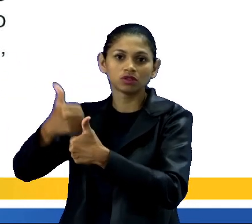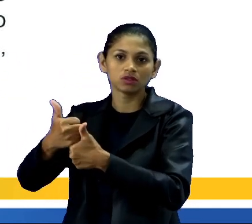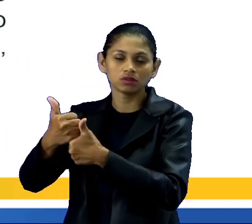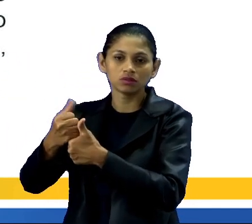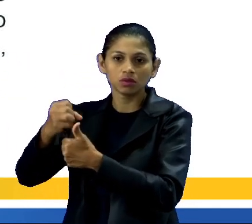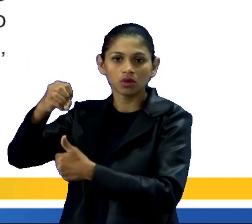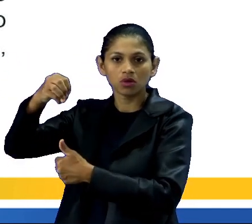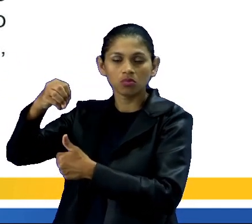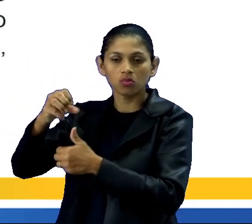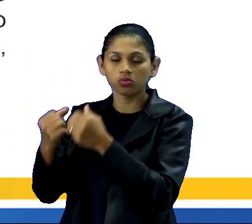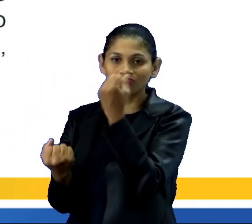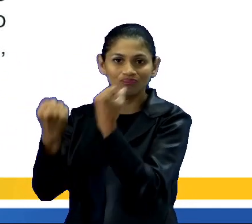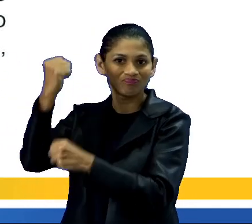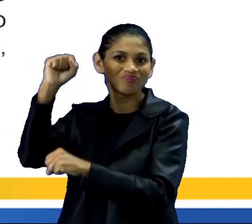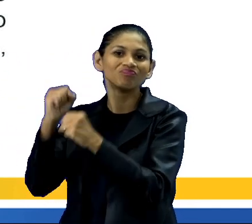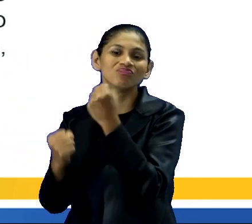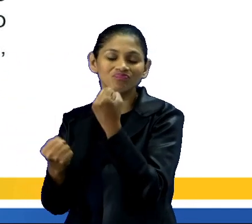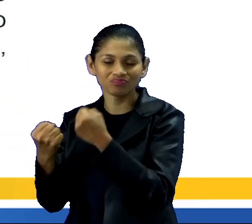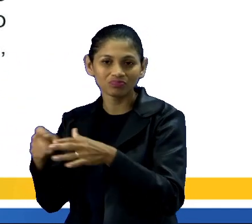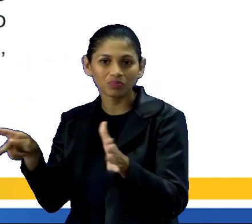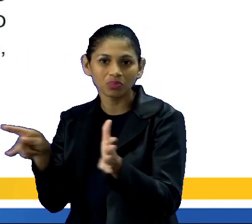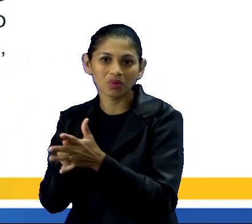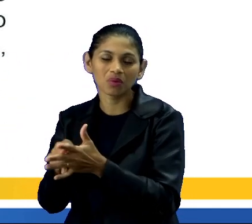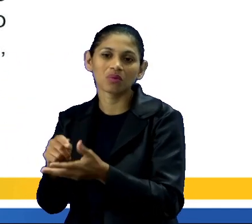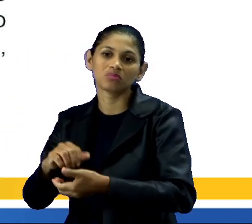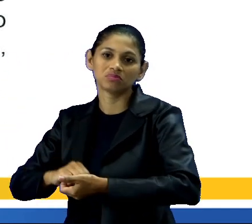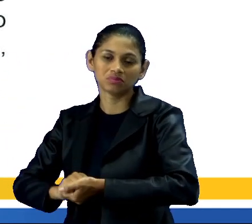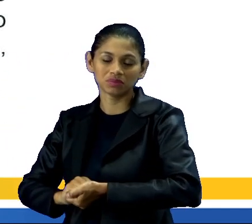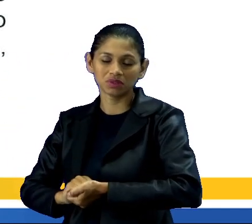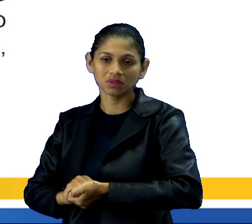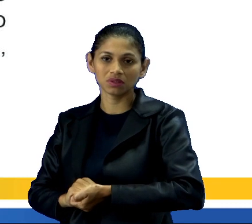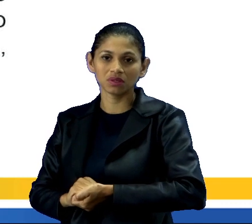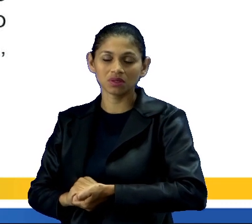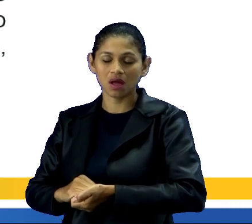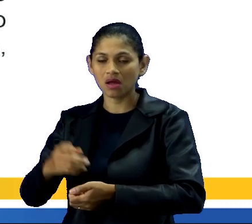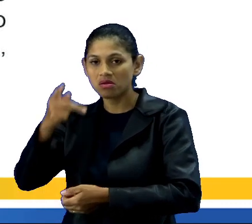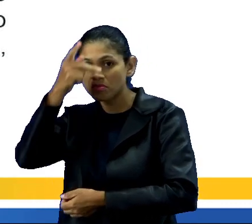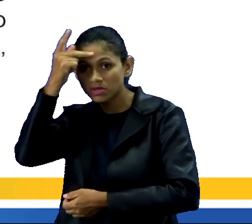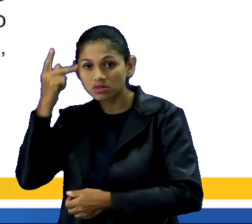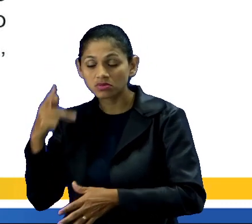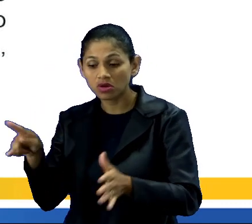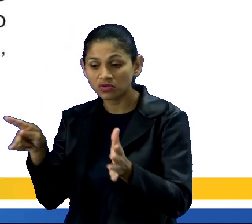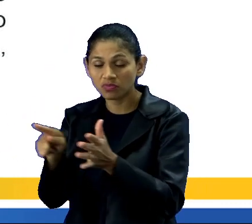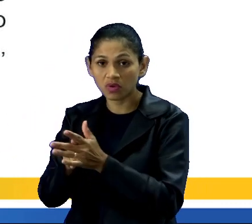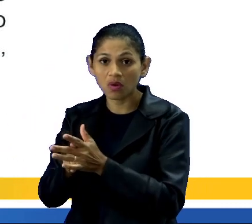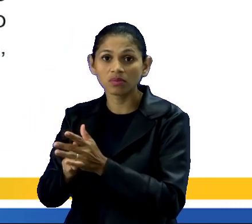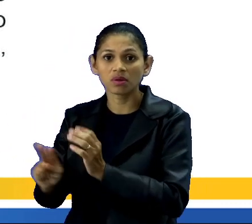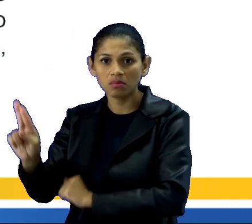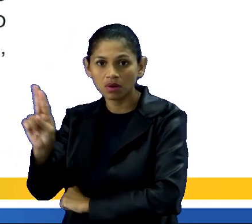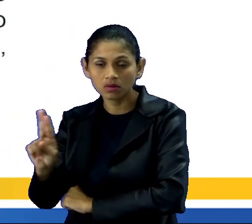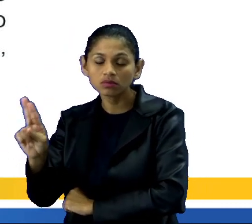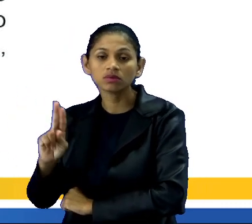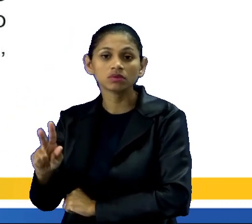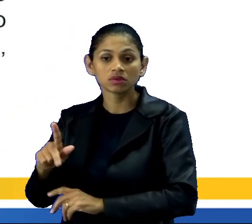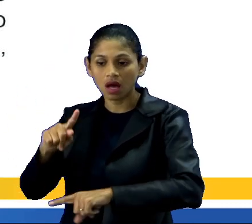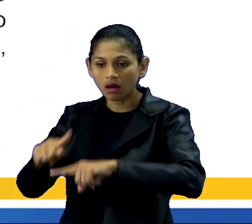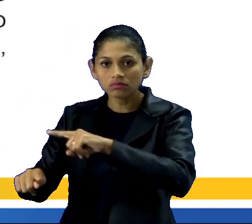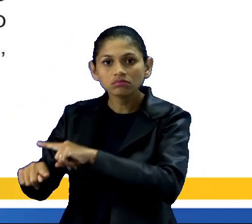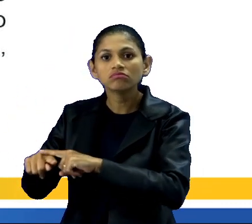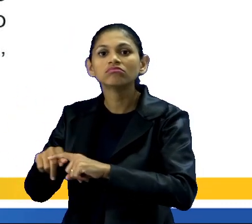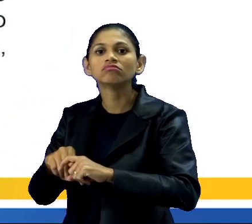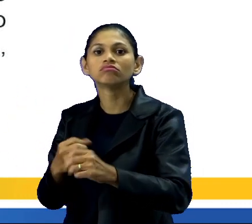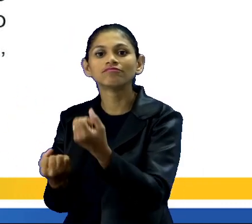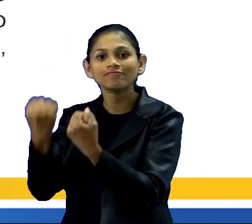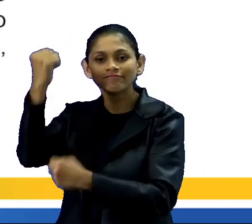e técnicos qualificados em operá-las. Como consequência, boa parte dessa população passa a